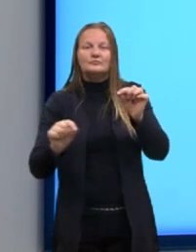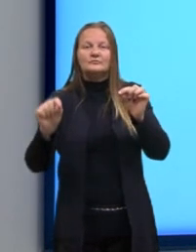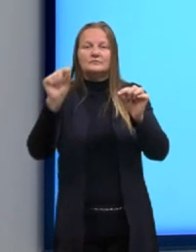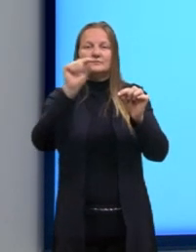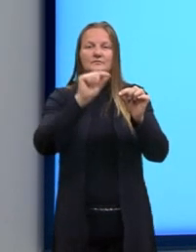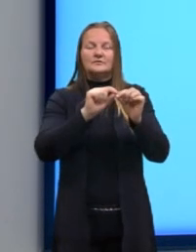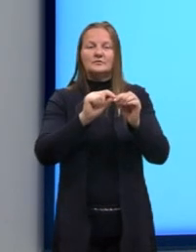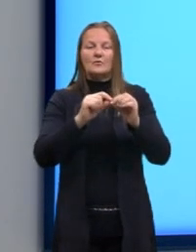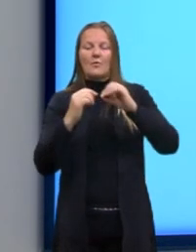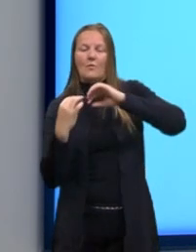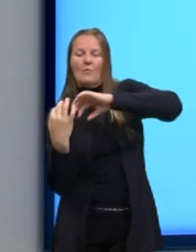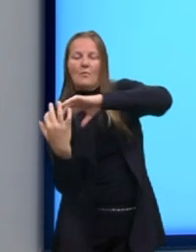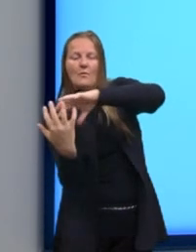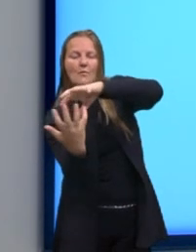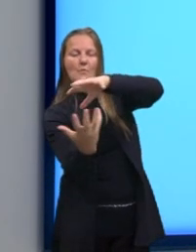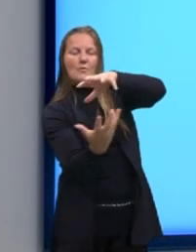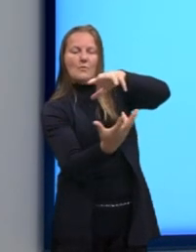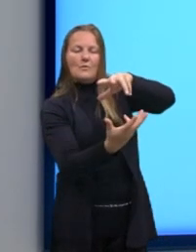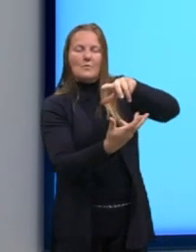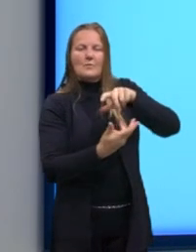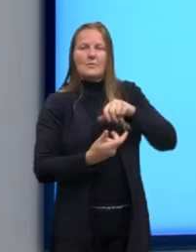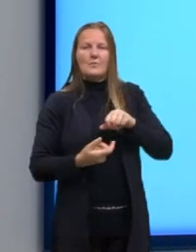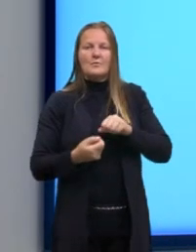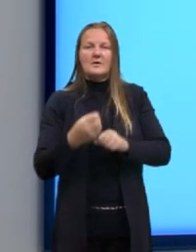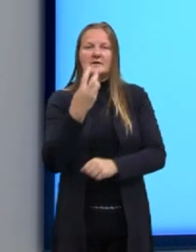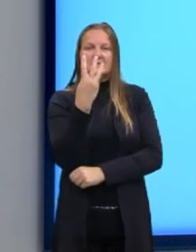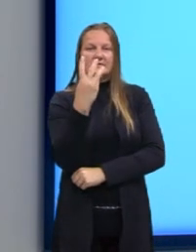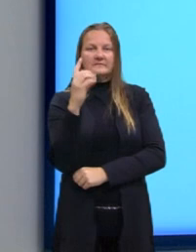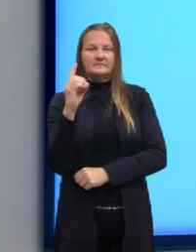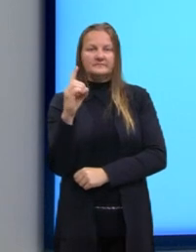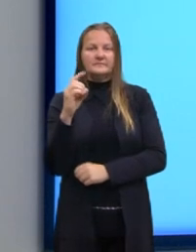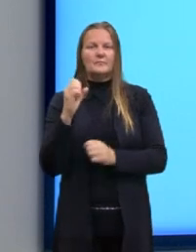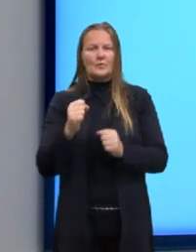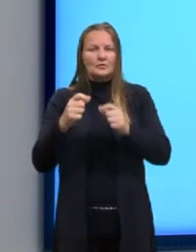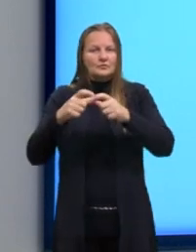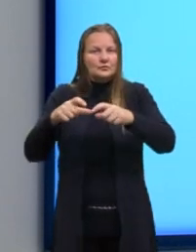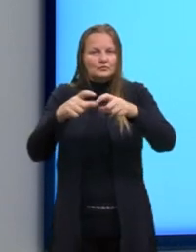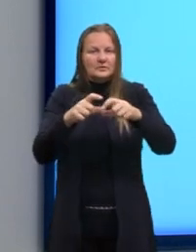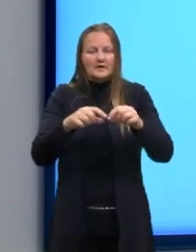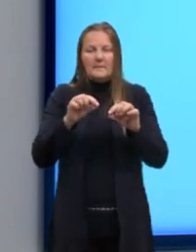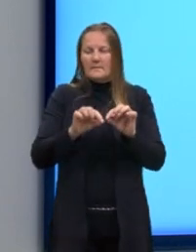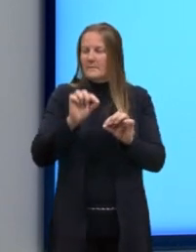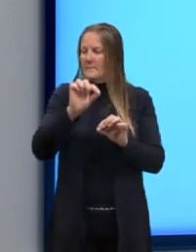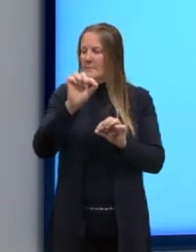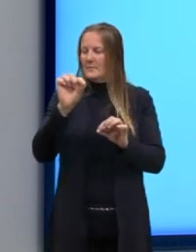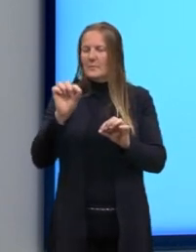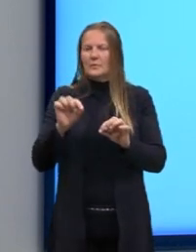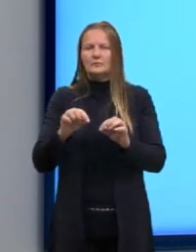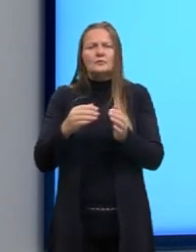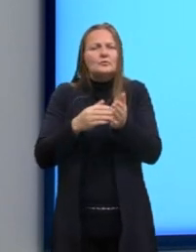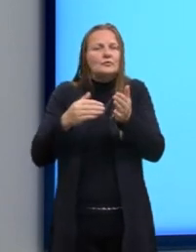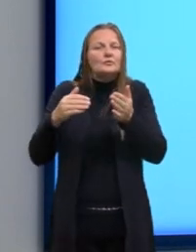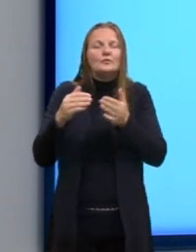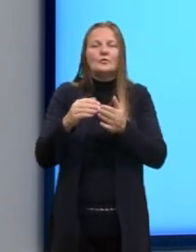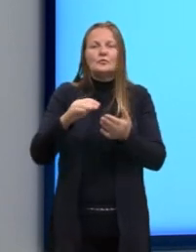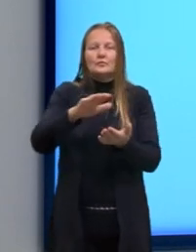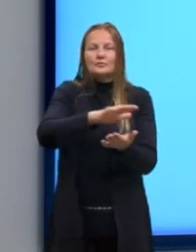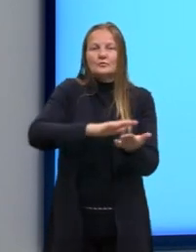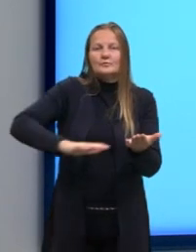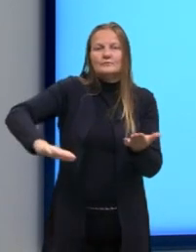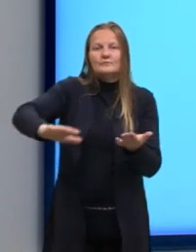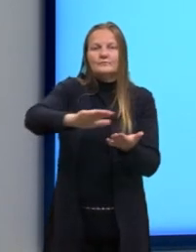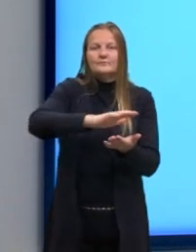o planeta Terra num eixo tridimensional, a gente pode localizar pontos, né, em toda aquela superfície